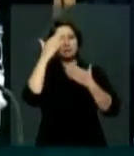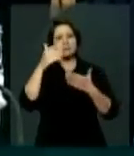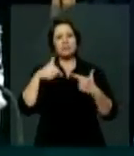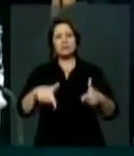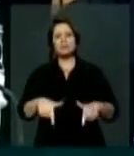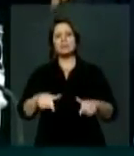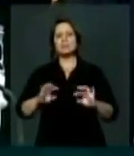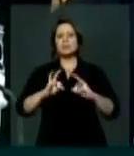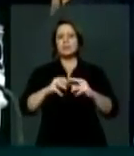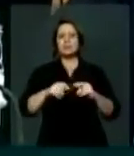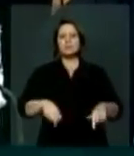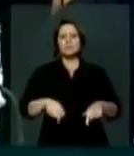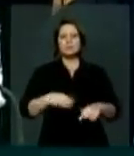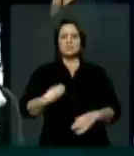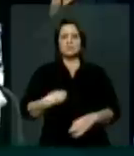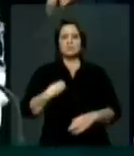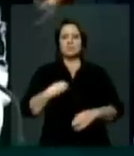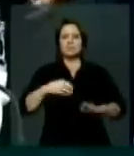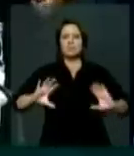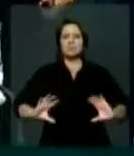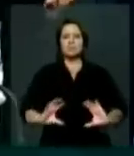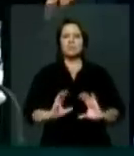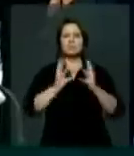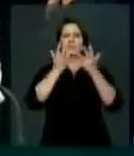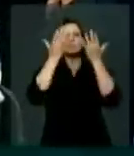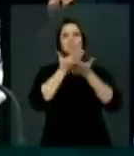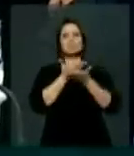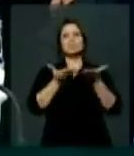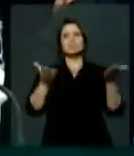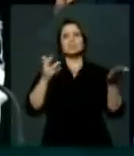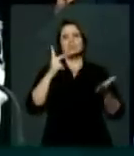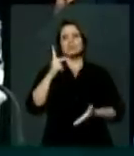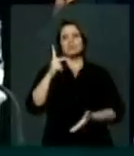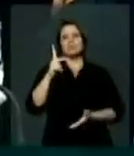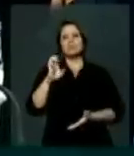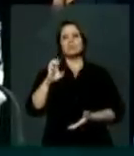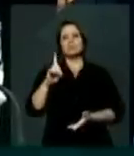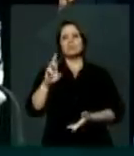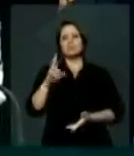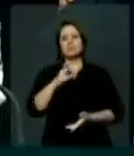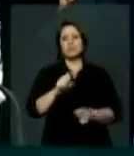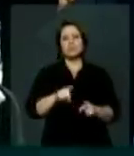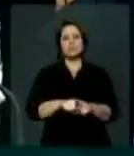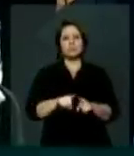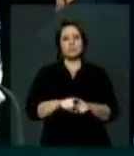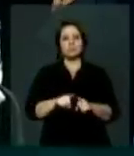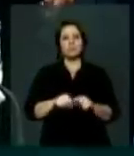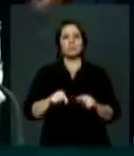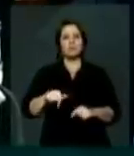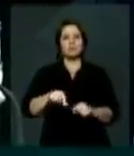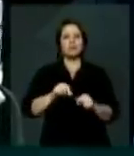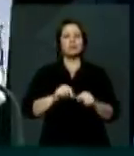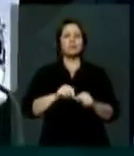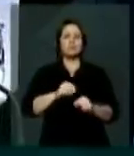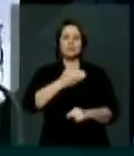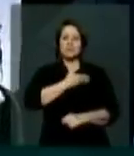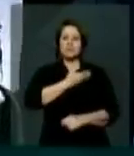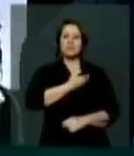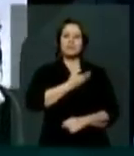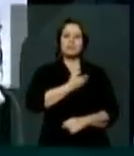para prestar sua homenagem a Eduardo. E a Pedrinho. Aqui nesta casa, onde ele fez amigos,